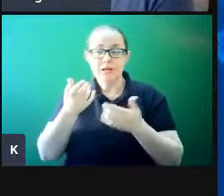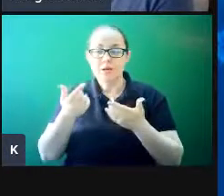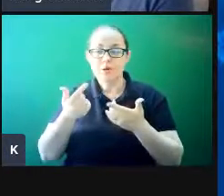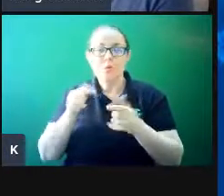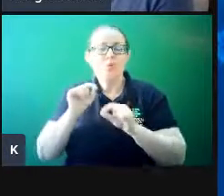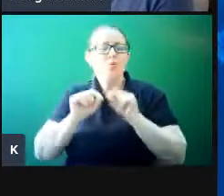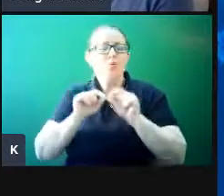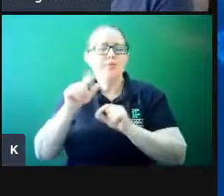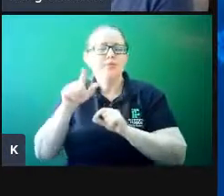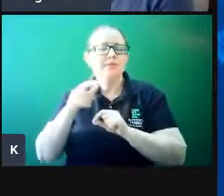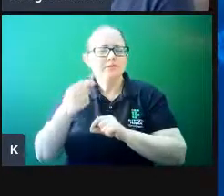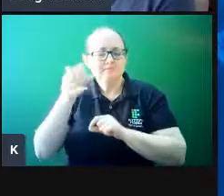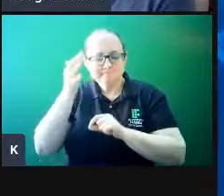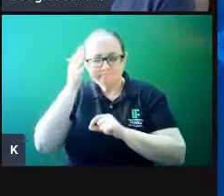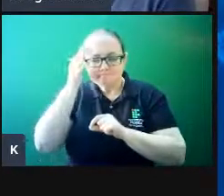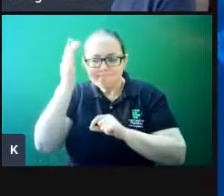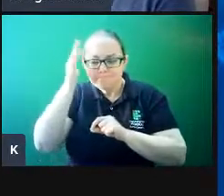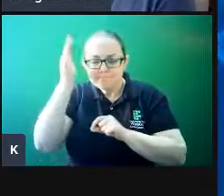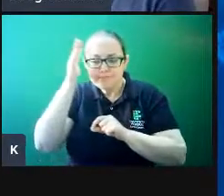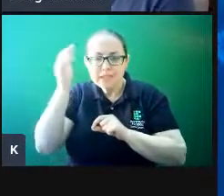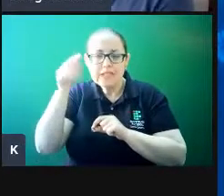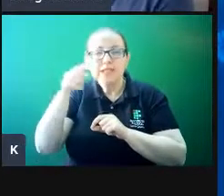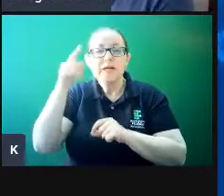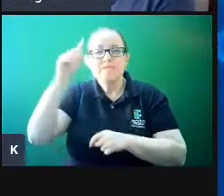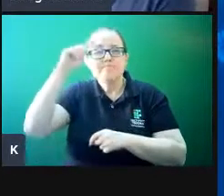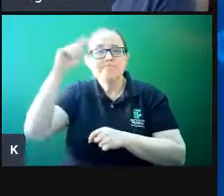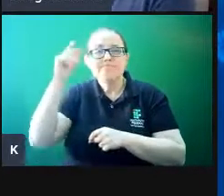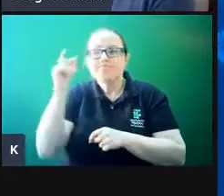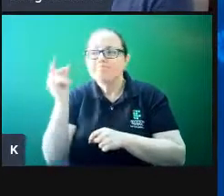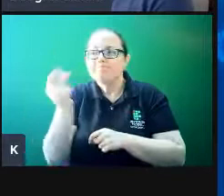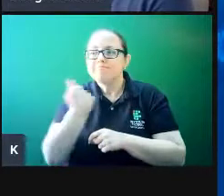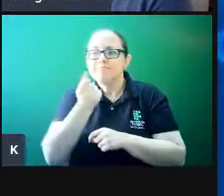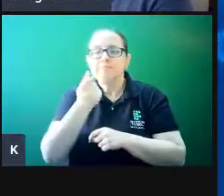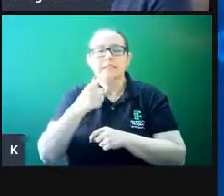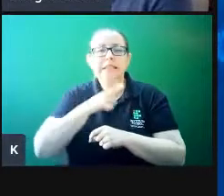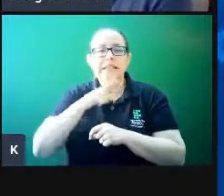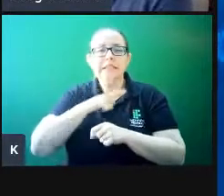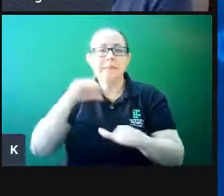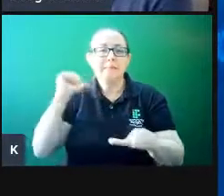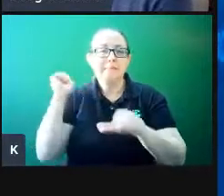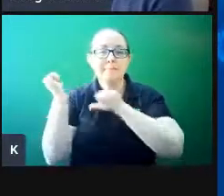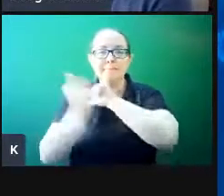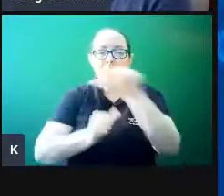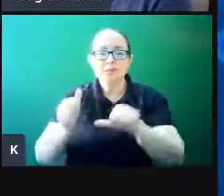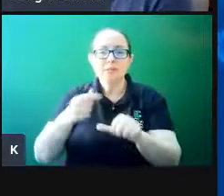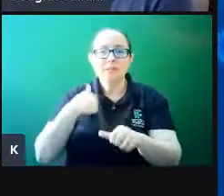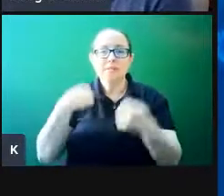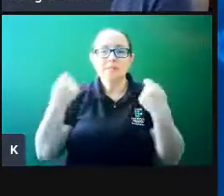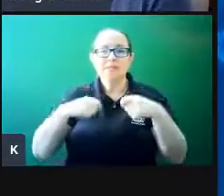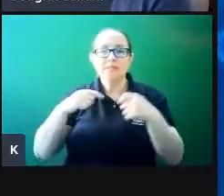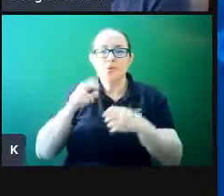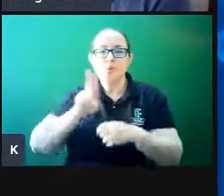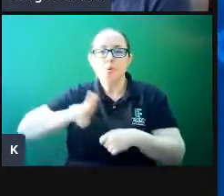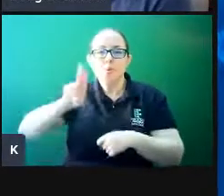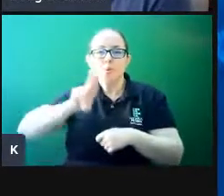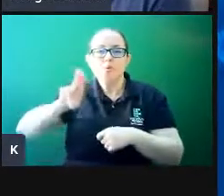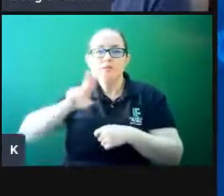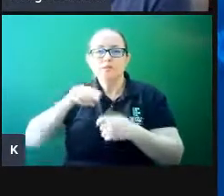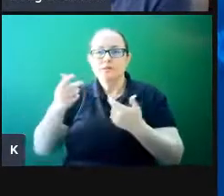pensaram quando souberam que do nada teriam que usar o SIG para dar as aulas? Ou